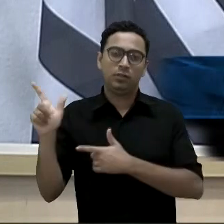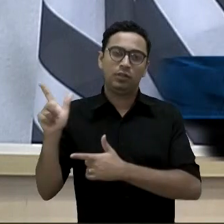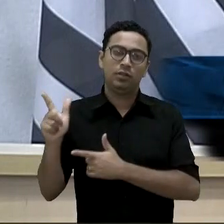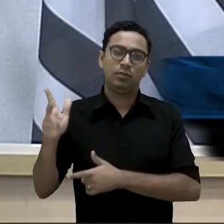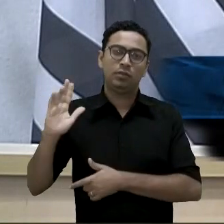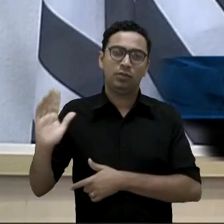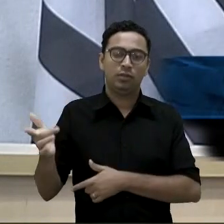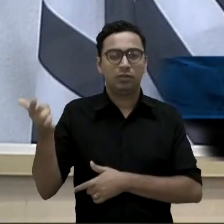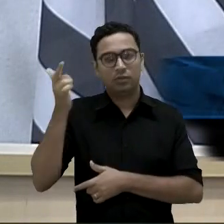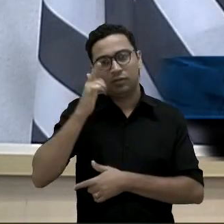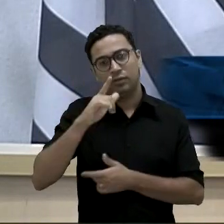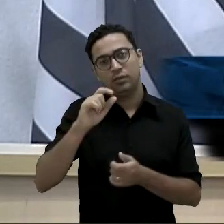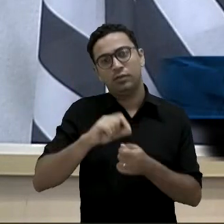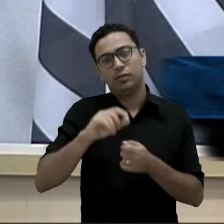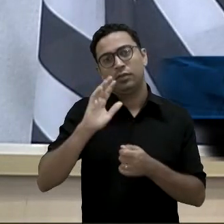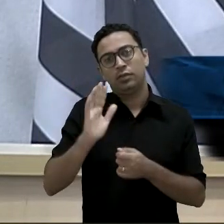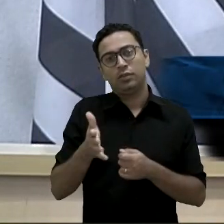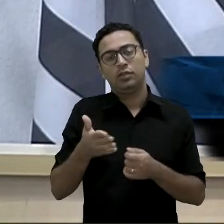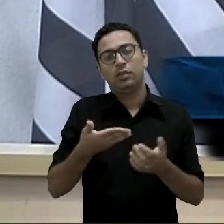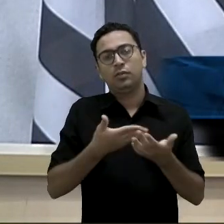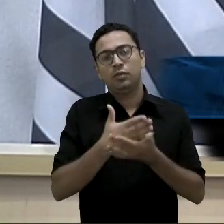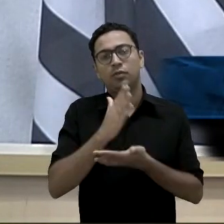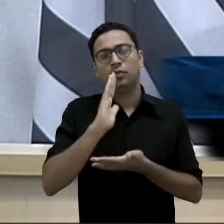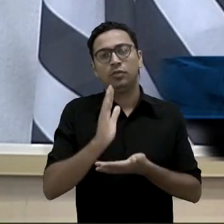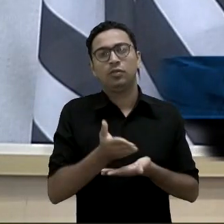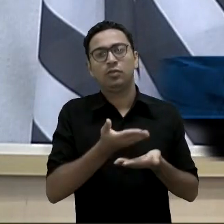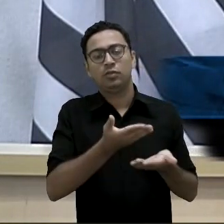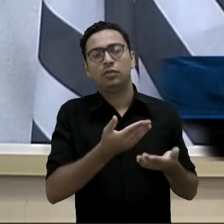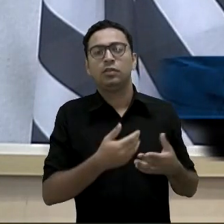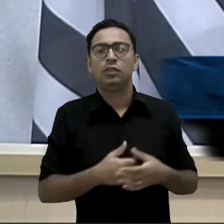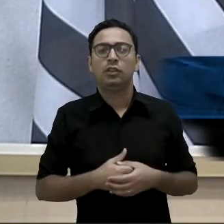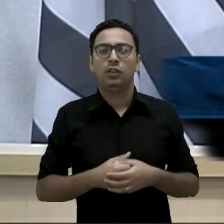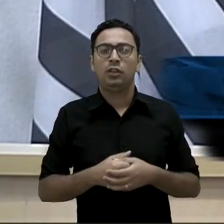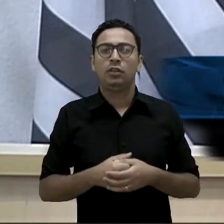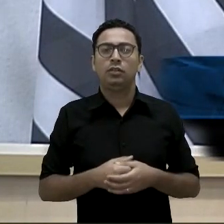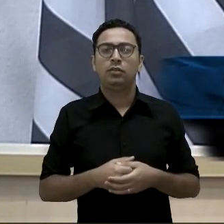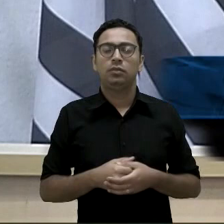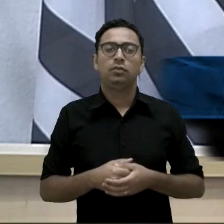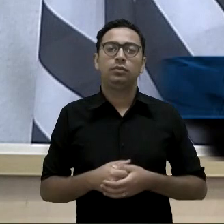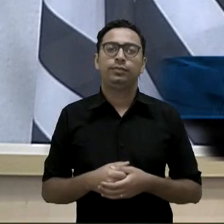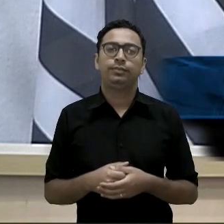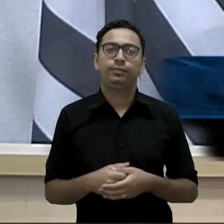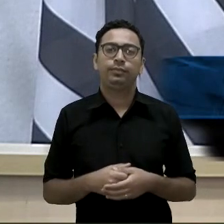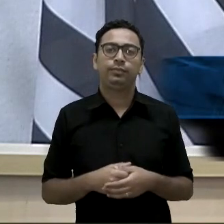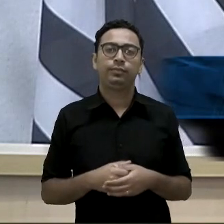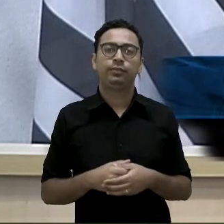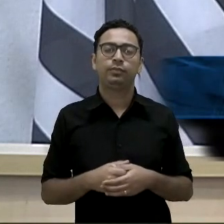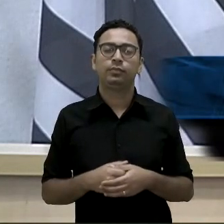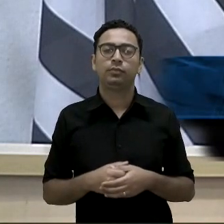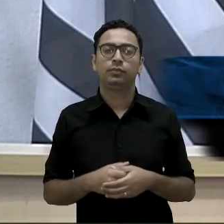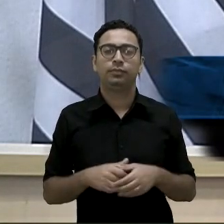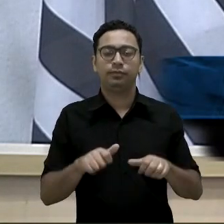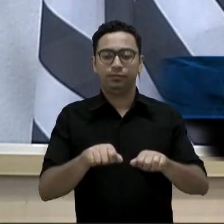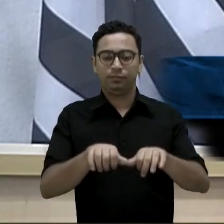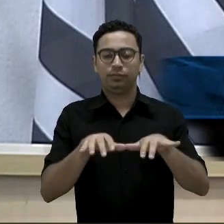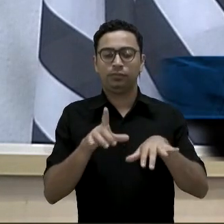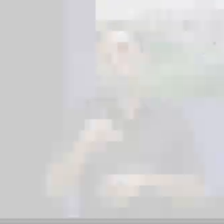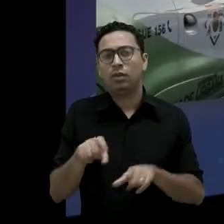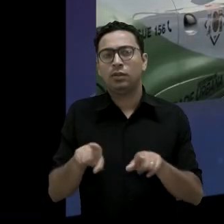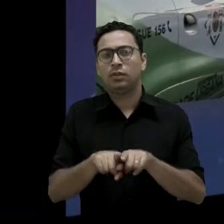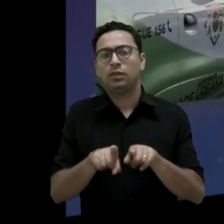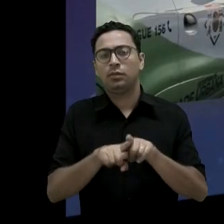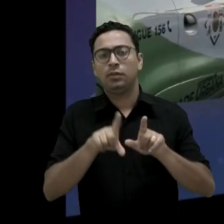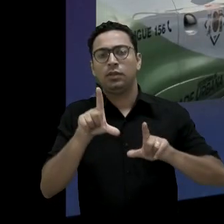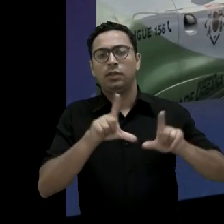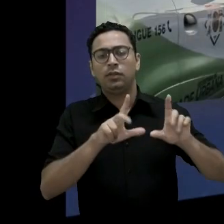O vereador Serginho sugeriu a alteração de trânsito no túnel Visconde de Tremembé e informou que já recebeu resposta da Secretaria de Mobilidade.